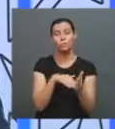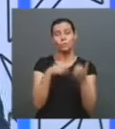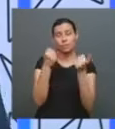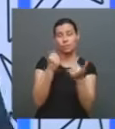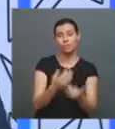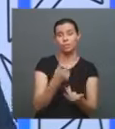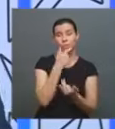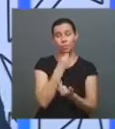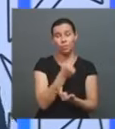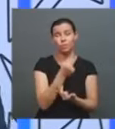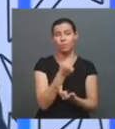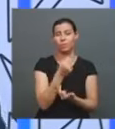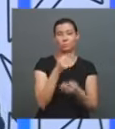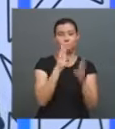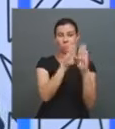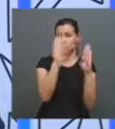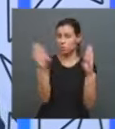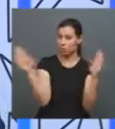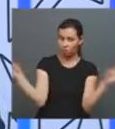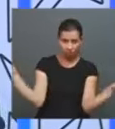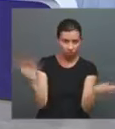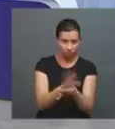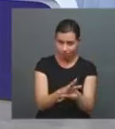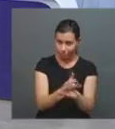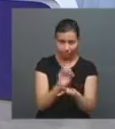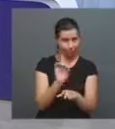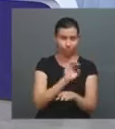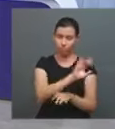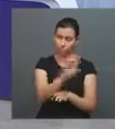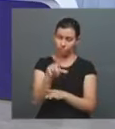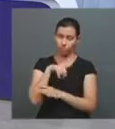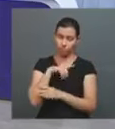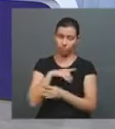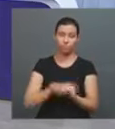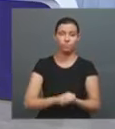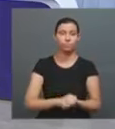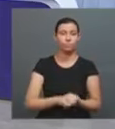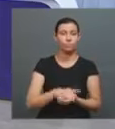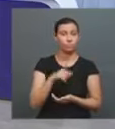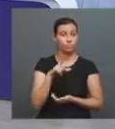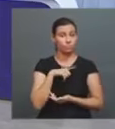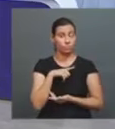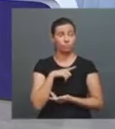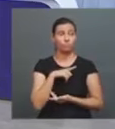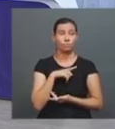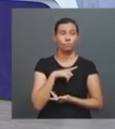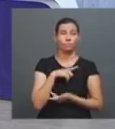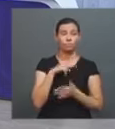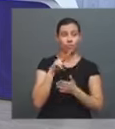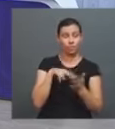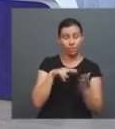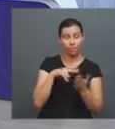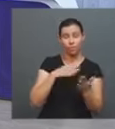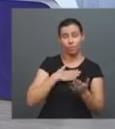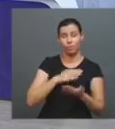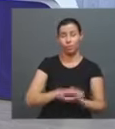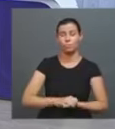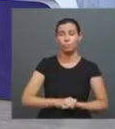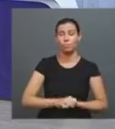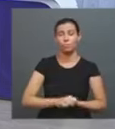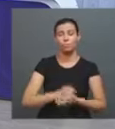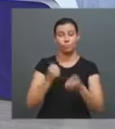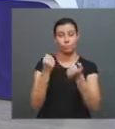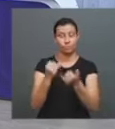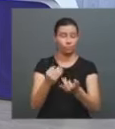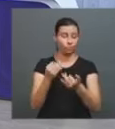bibliotecas. Não, cada um vai ter o seu canto. Ótimo. E aí, cada leitor também tem aquilo que mais agrada. É, e outra coisa que ele estava falando,